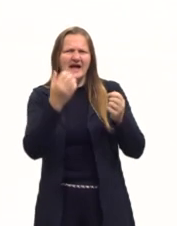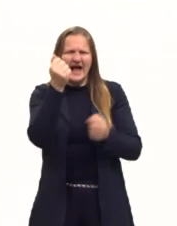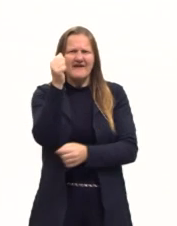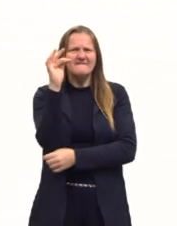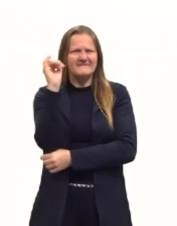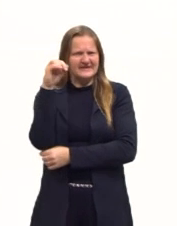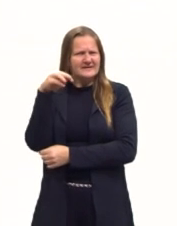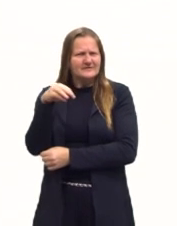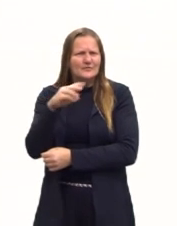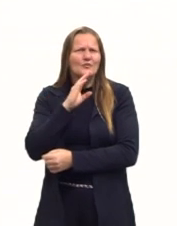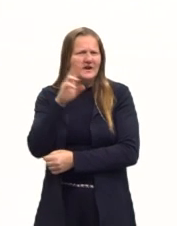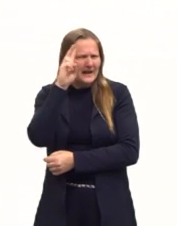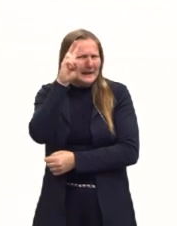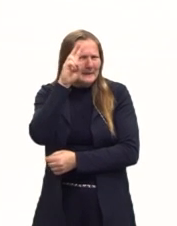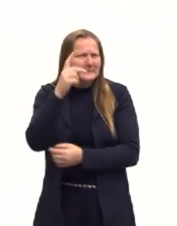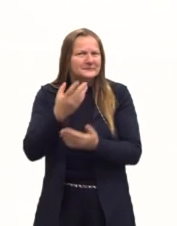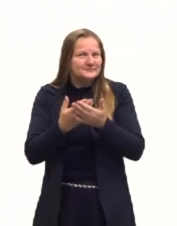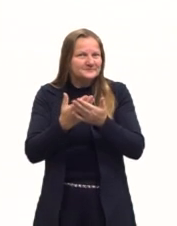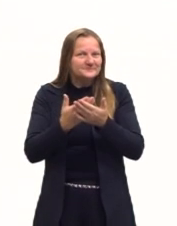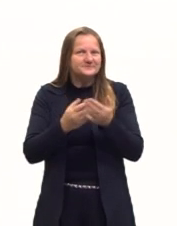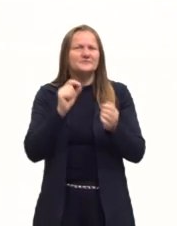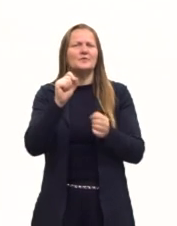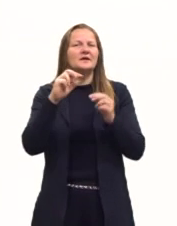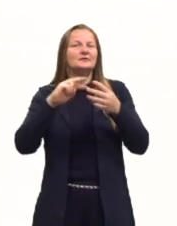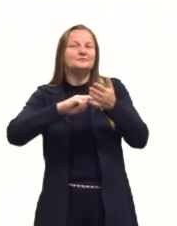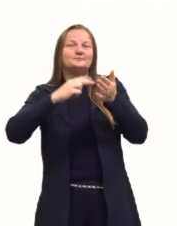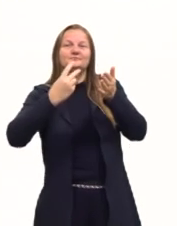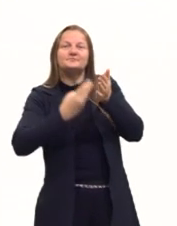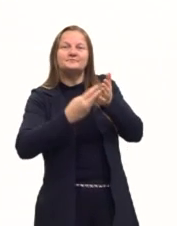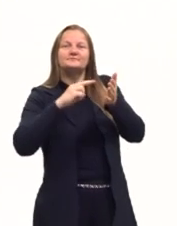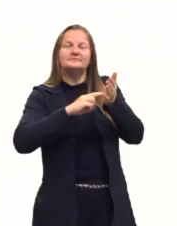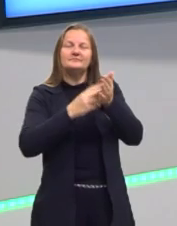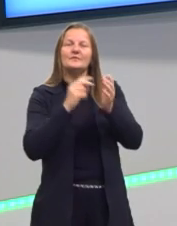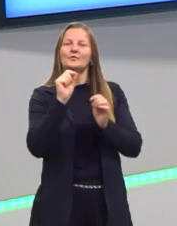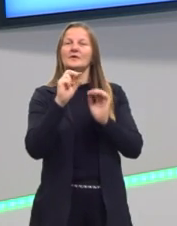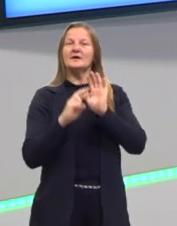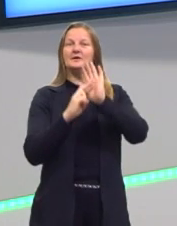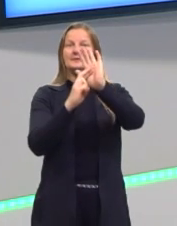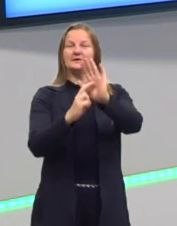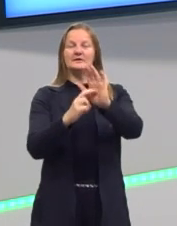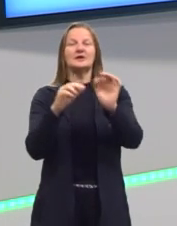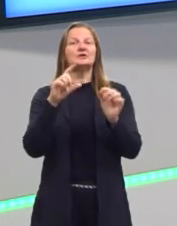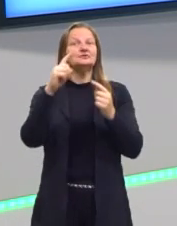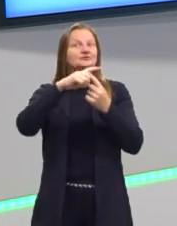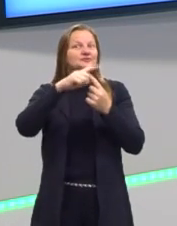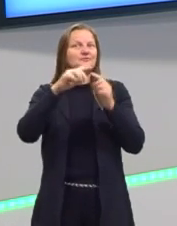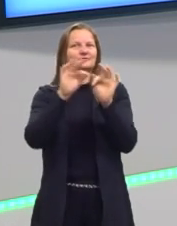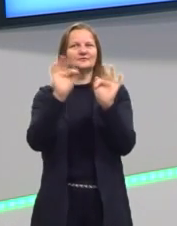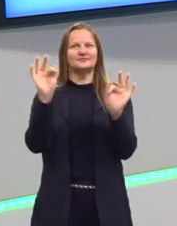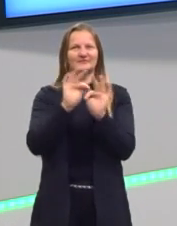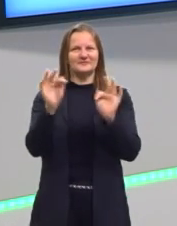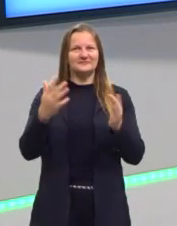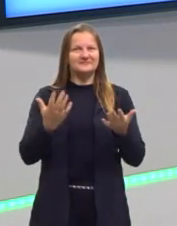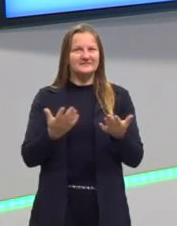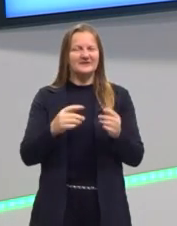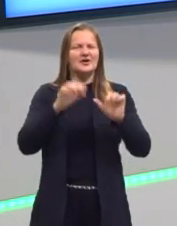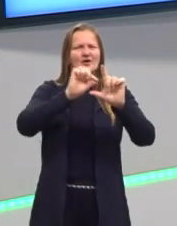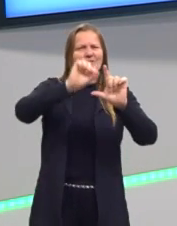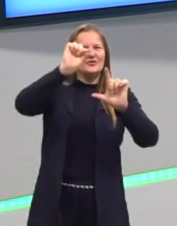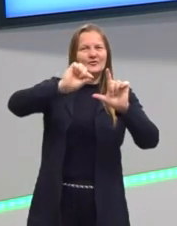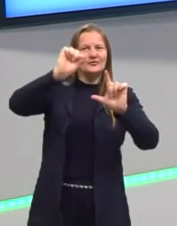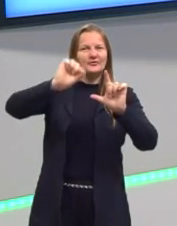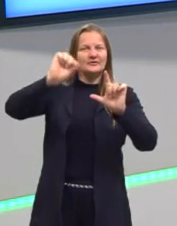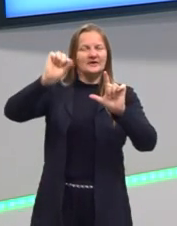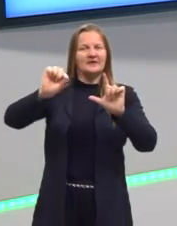função afim, lembram o que que significa, né? O que que representa esse tipo de função aí, o gráfico,